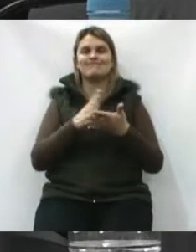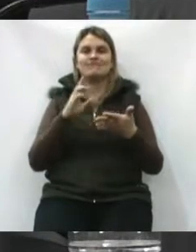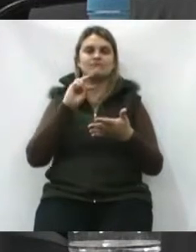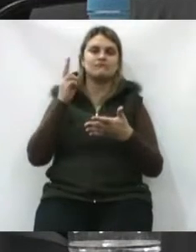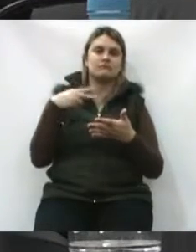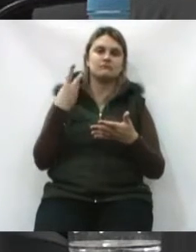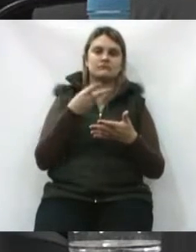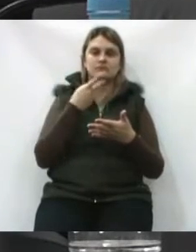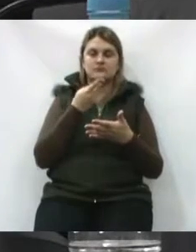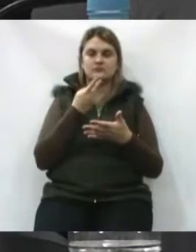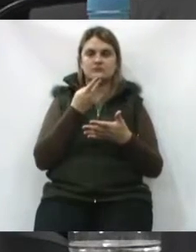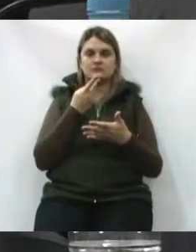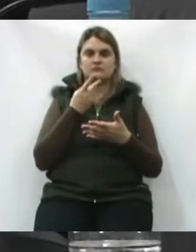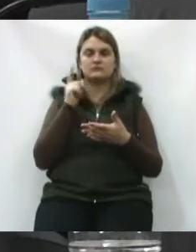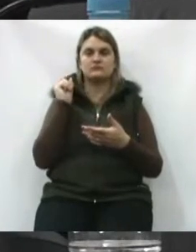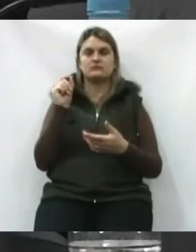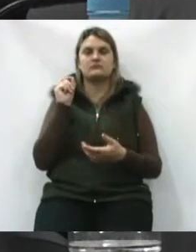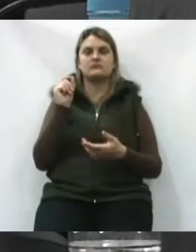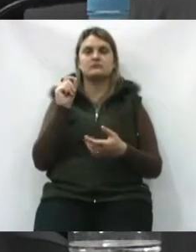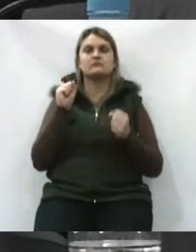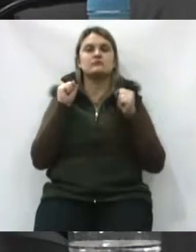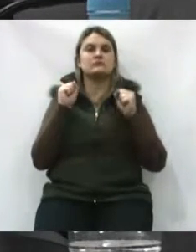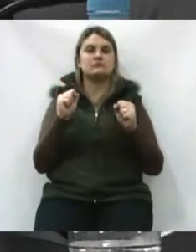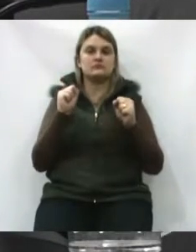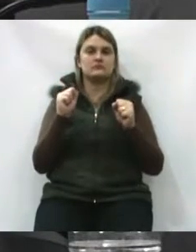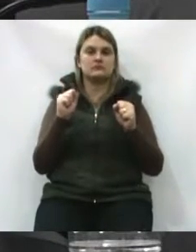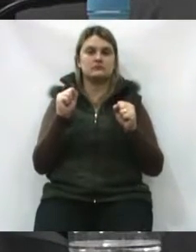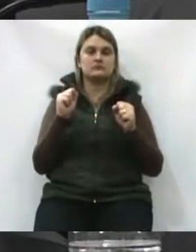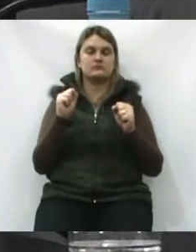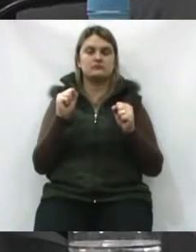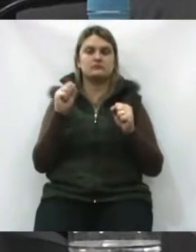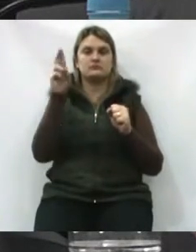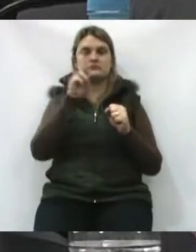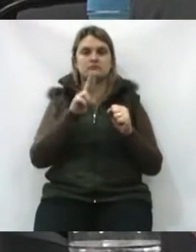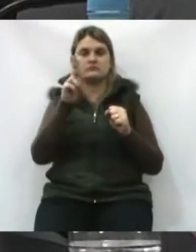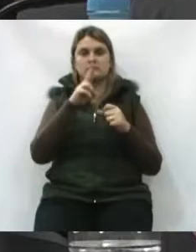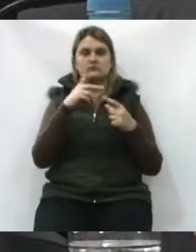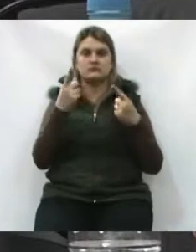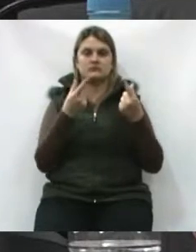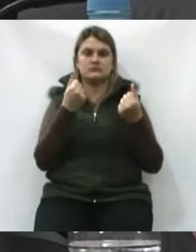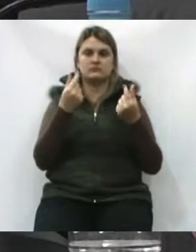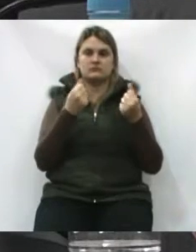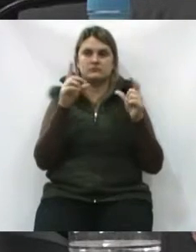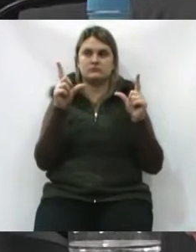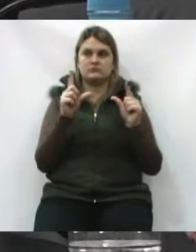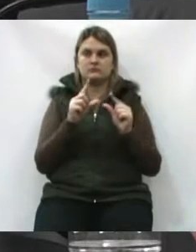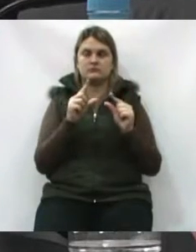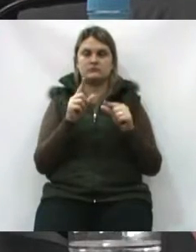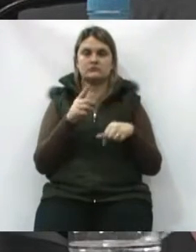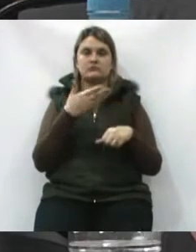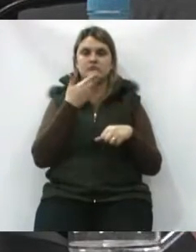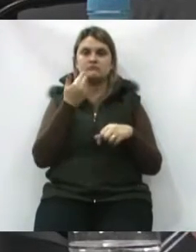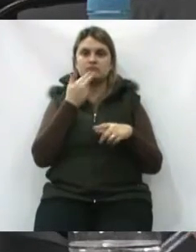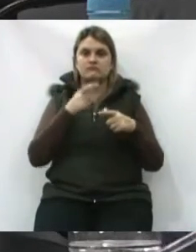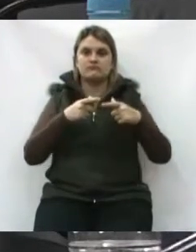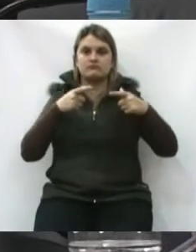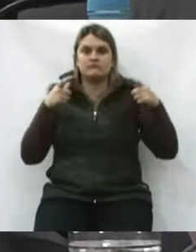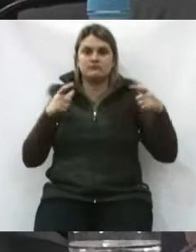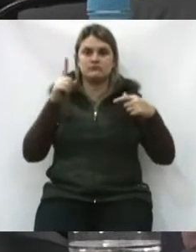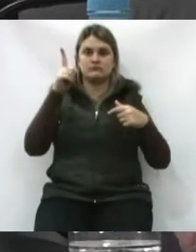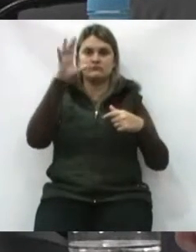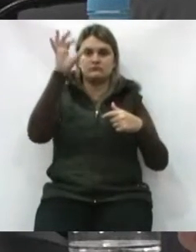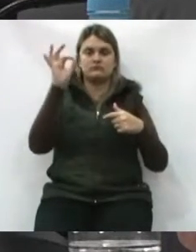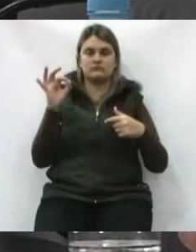vereadores colocaram que poderia utilizar um orçamento maior que